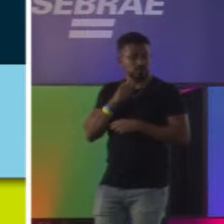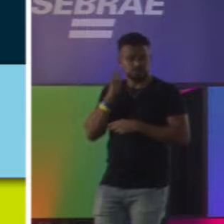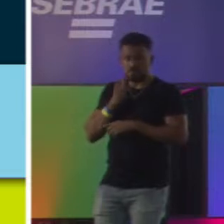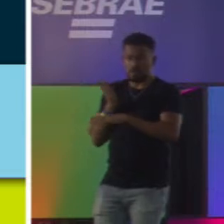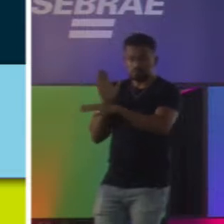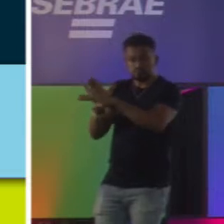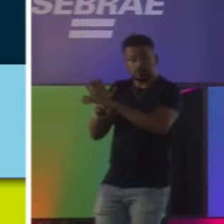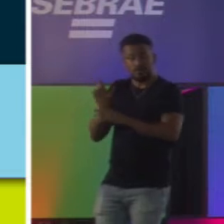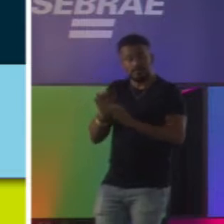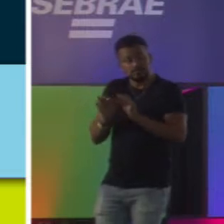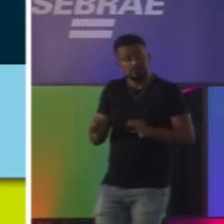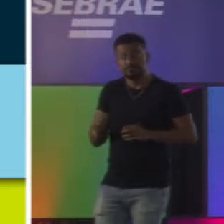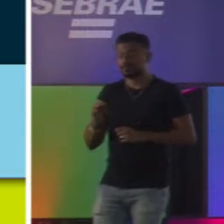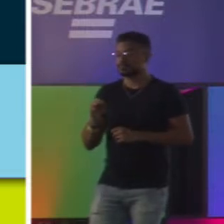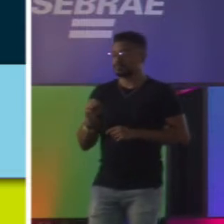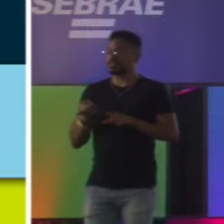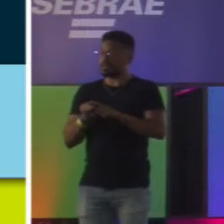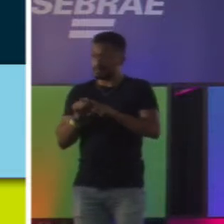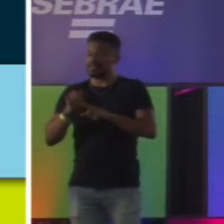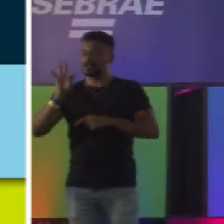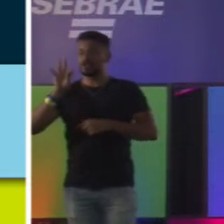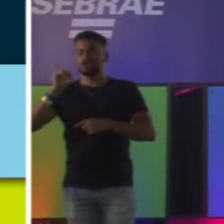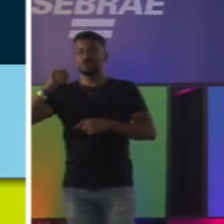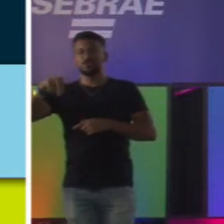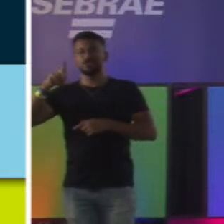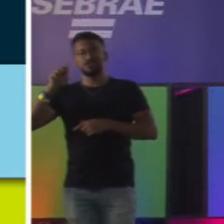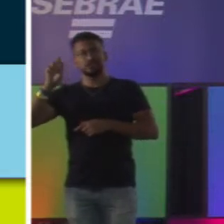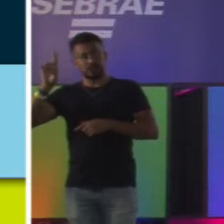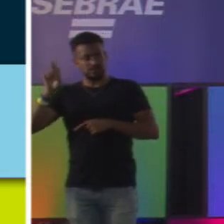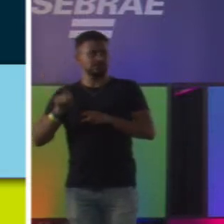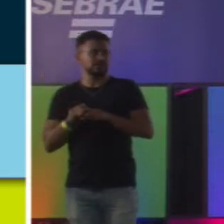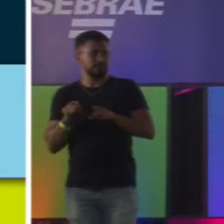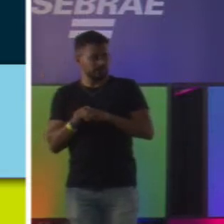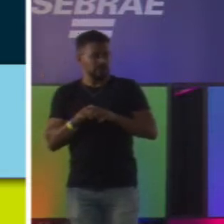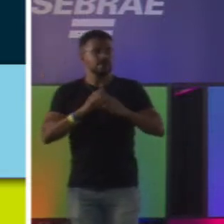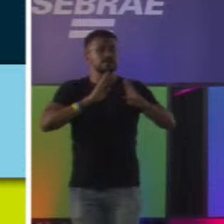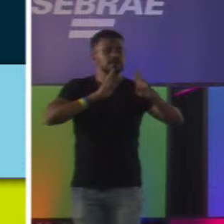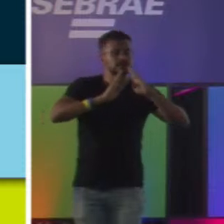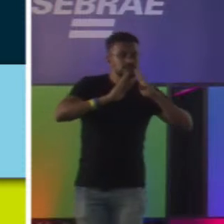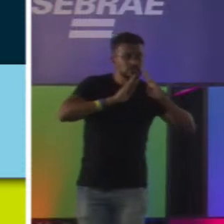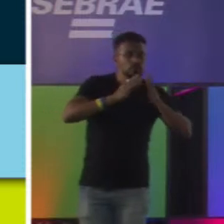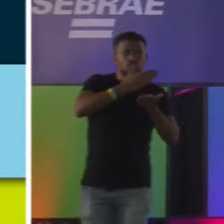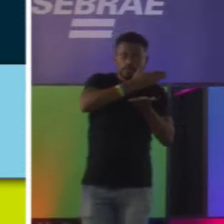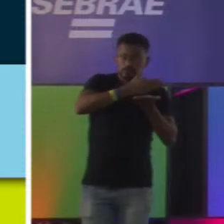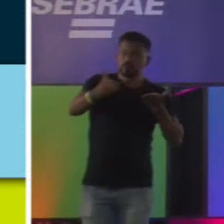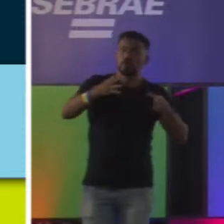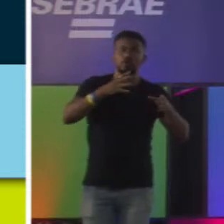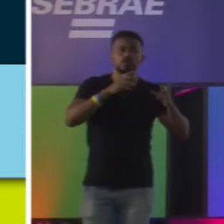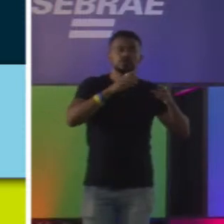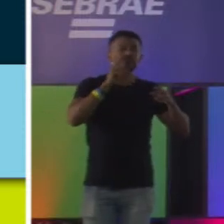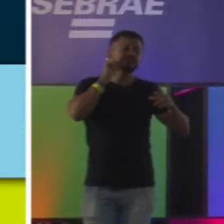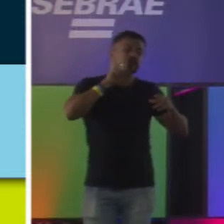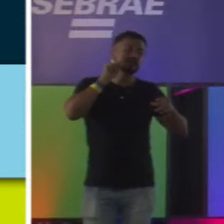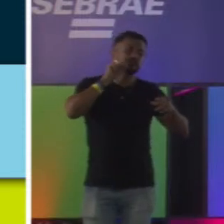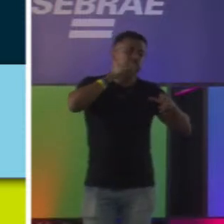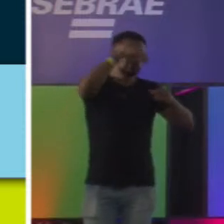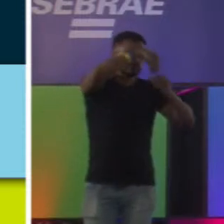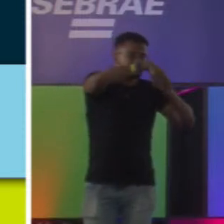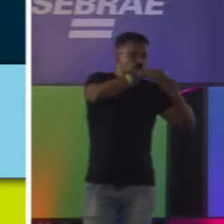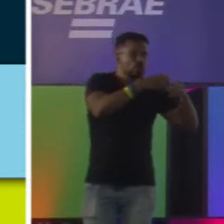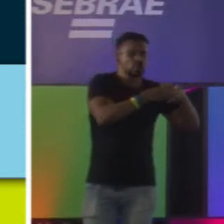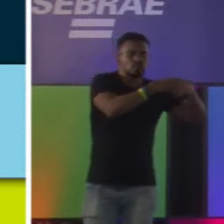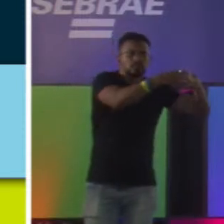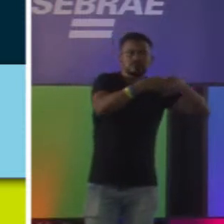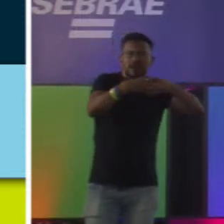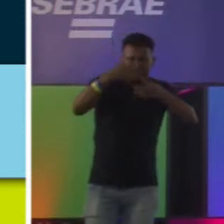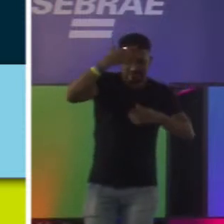processo. Tinder fez muito isso também. Seu Facebook começou dentro das universidades americanas. Até quando você lida com coisas relacionadas